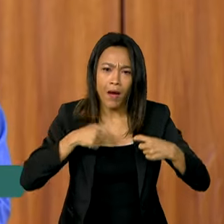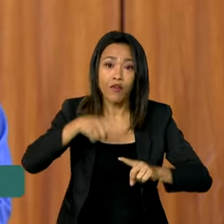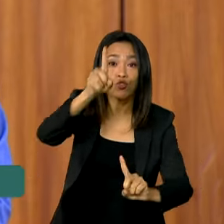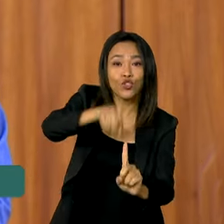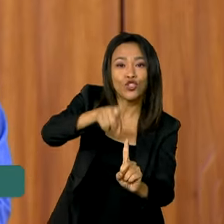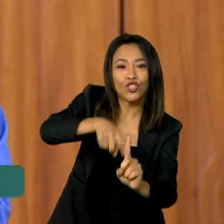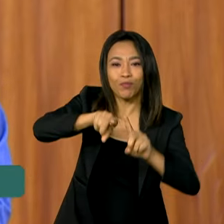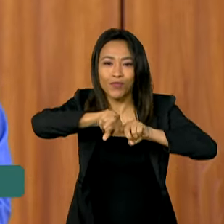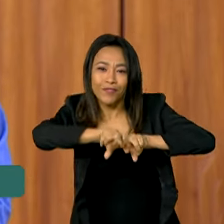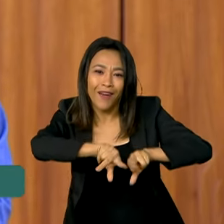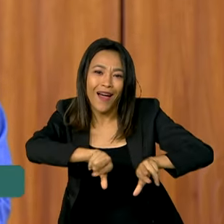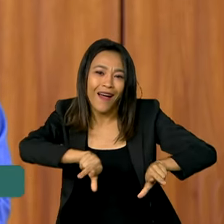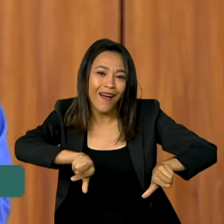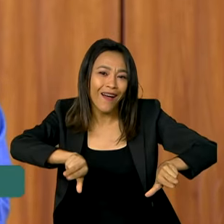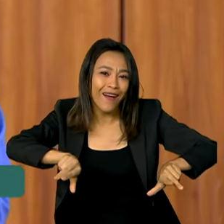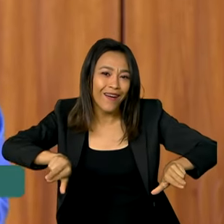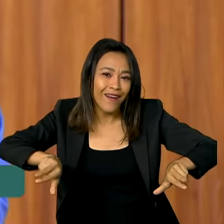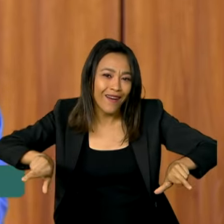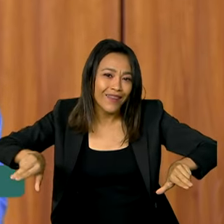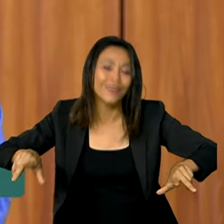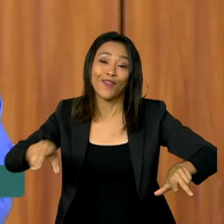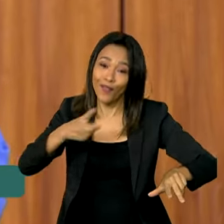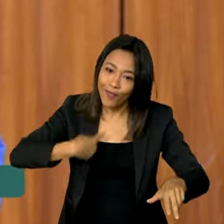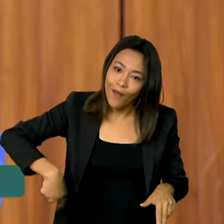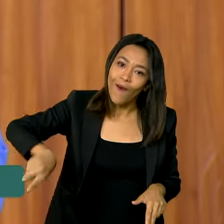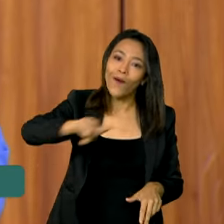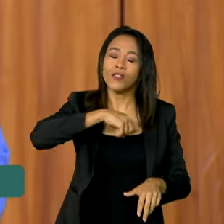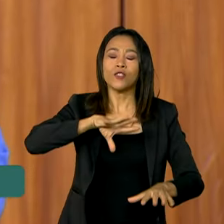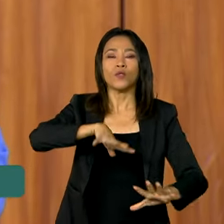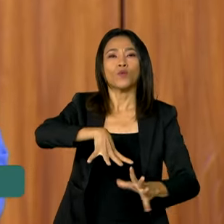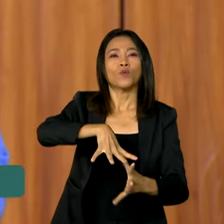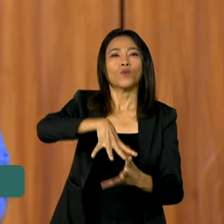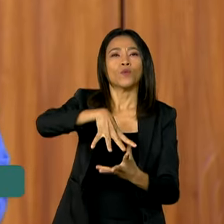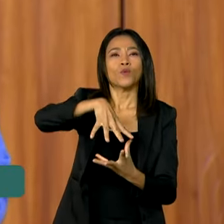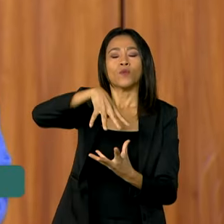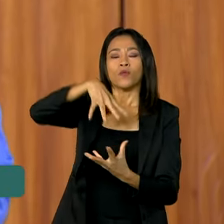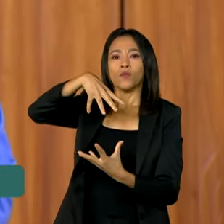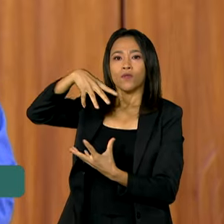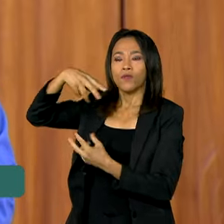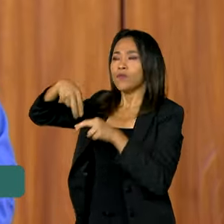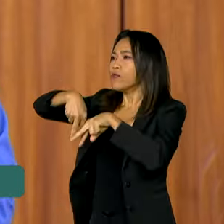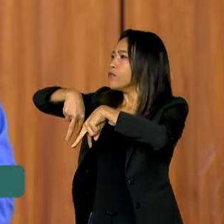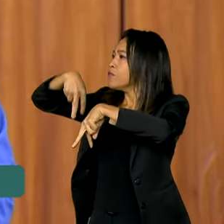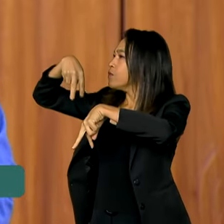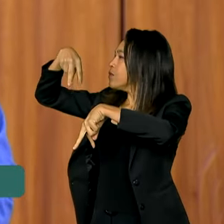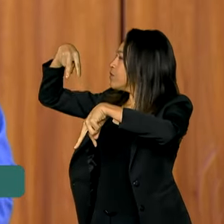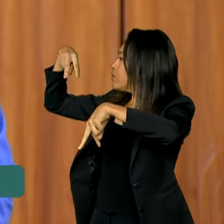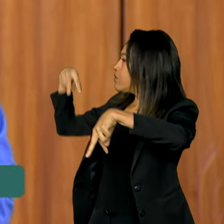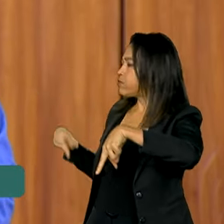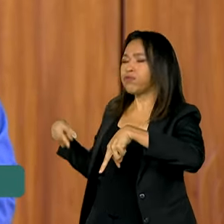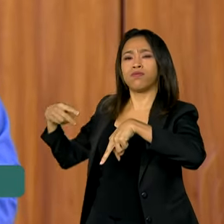agogôs, aos sons dos clarins, somos transportados para um espaço-tempo onde alegria e ancestralidade se